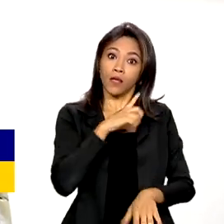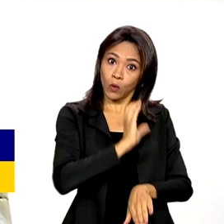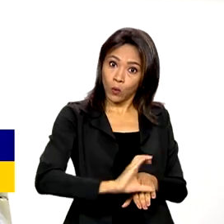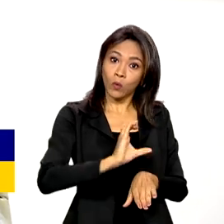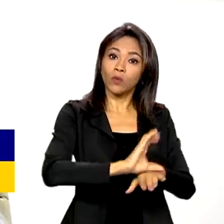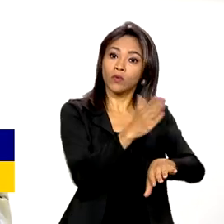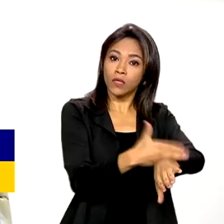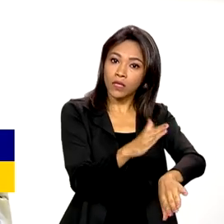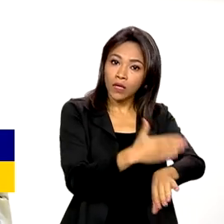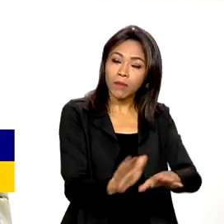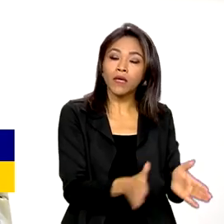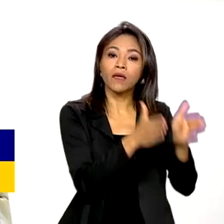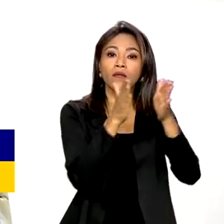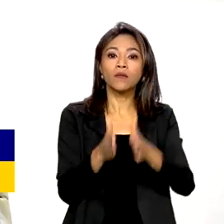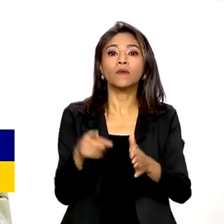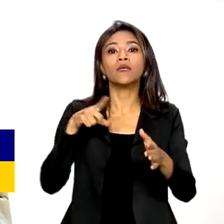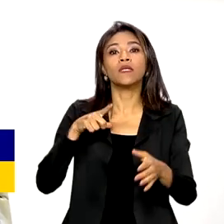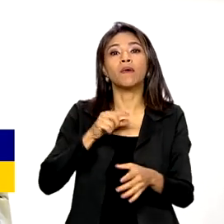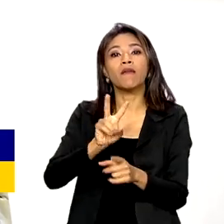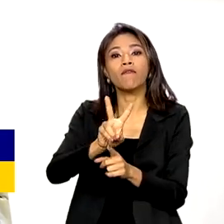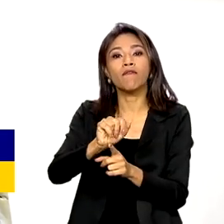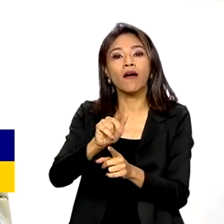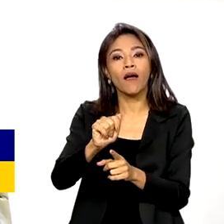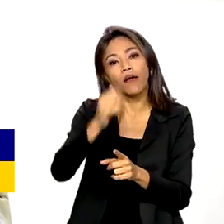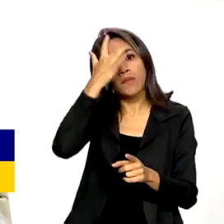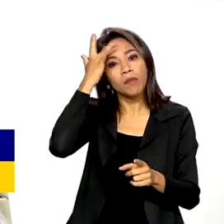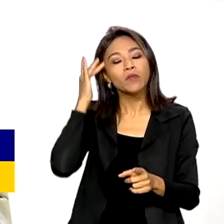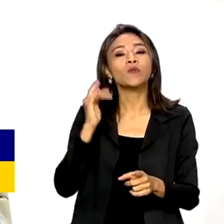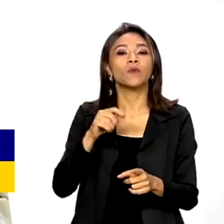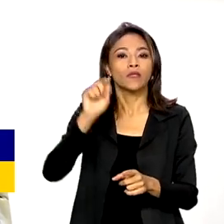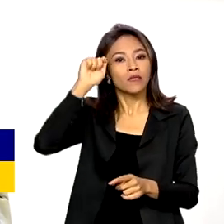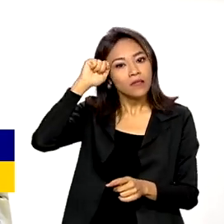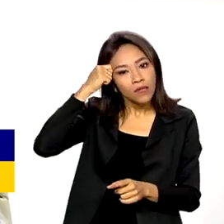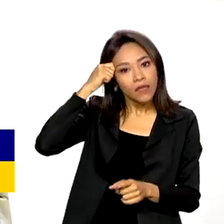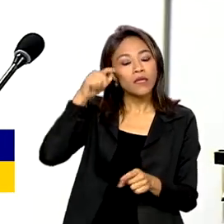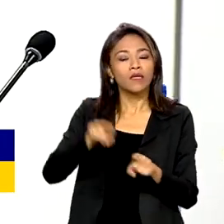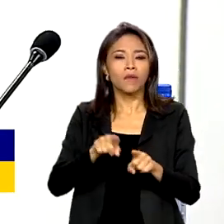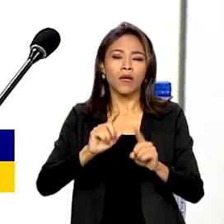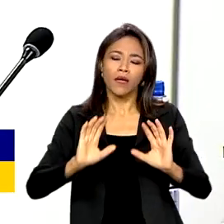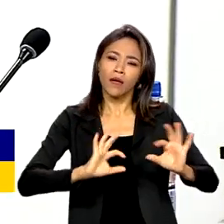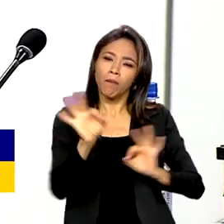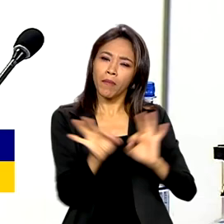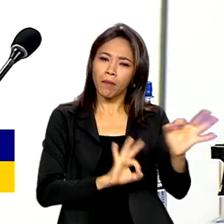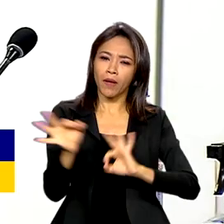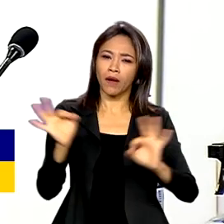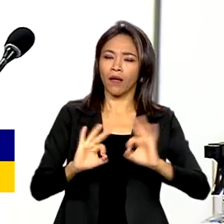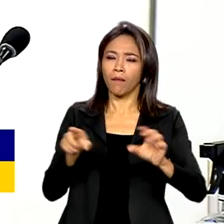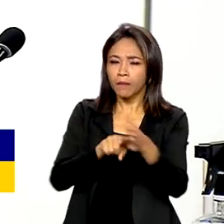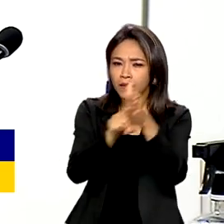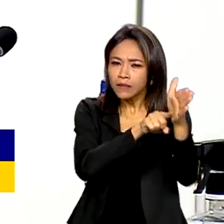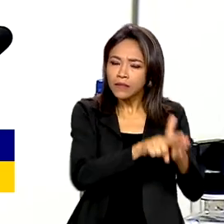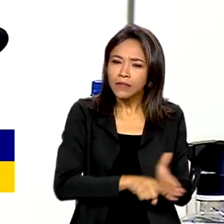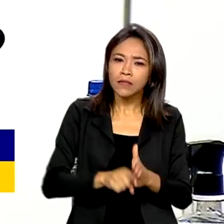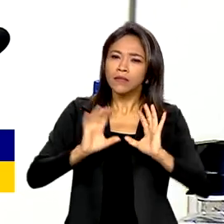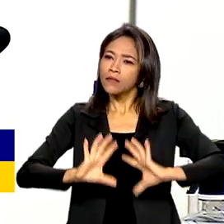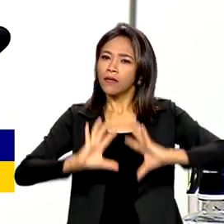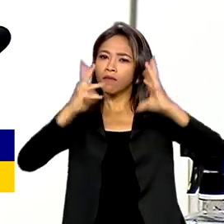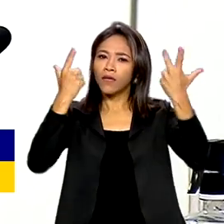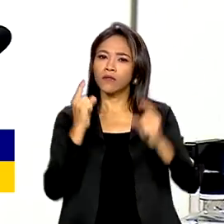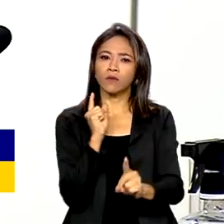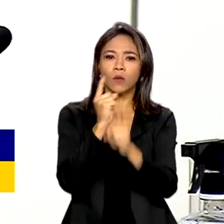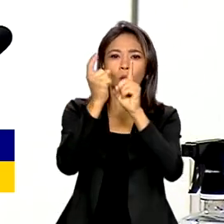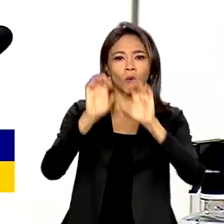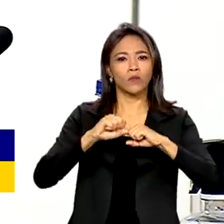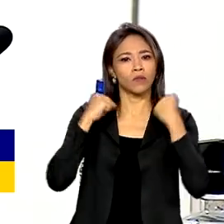reservas de vagas de gestão para negros, além de realizar pesquisas, eventos e a produção de dados para fortalecer as